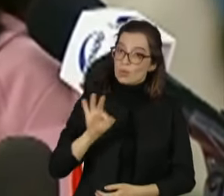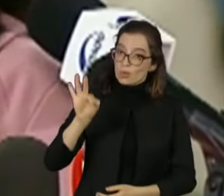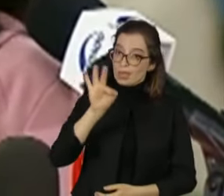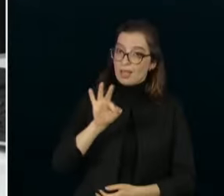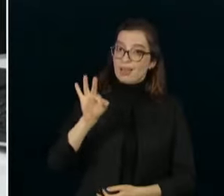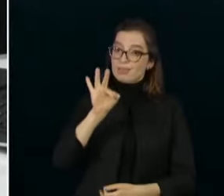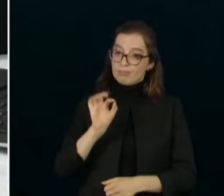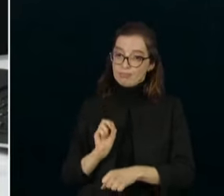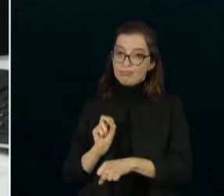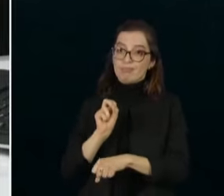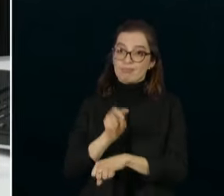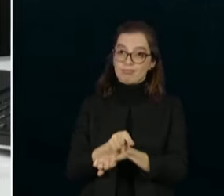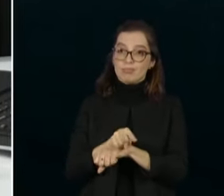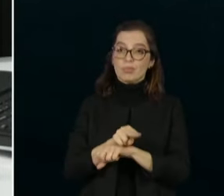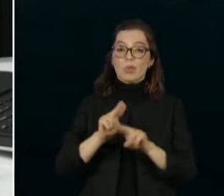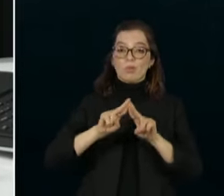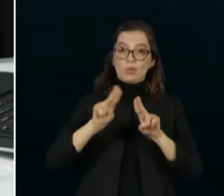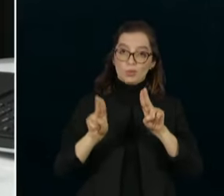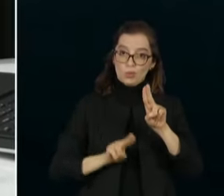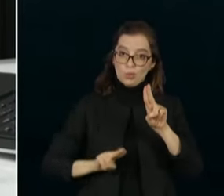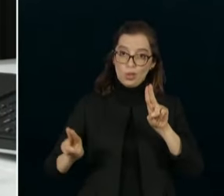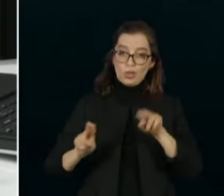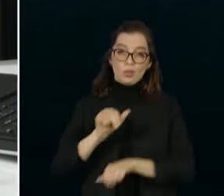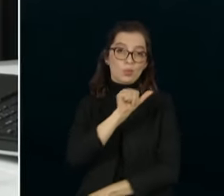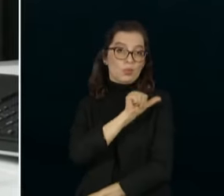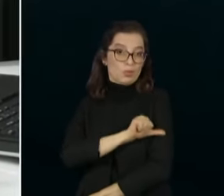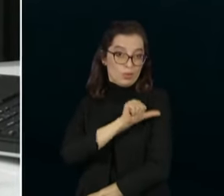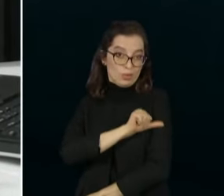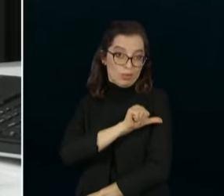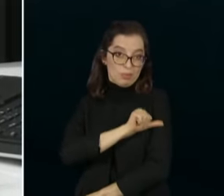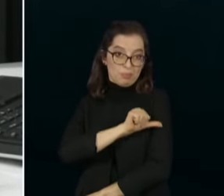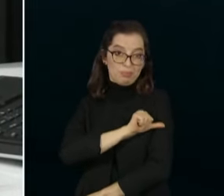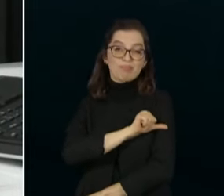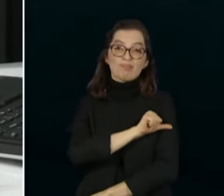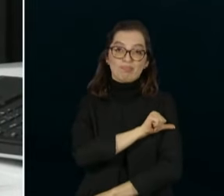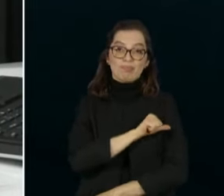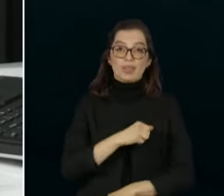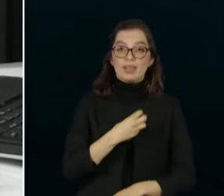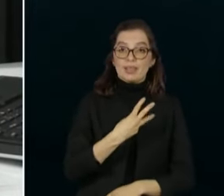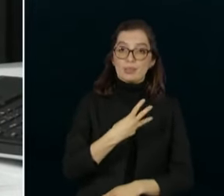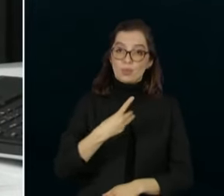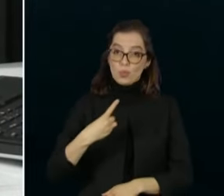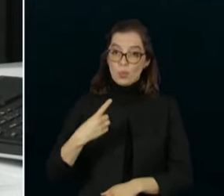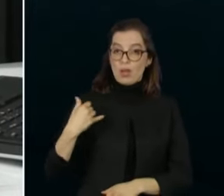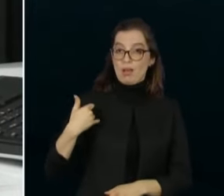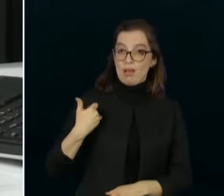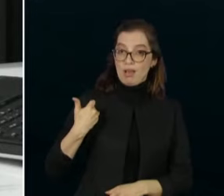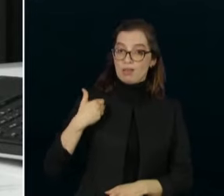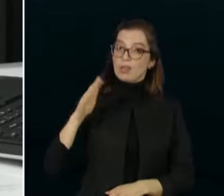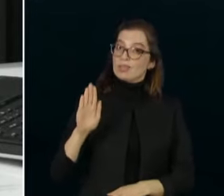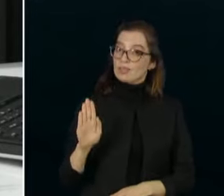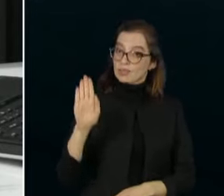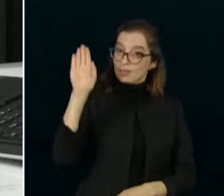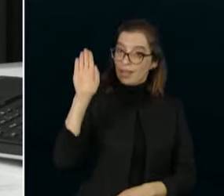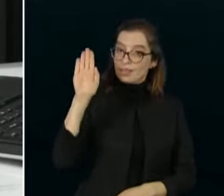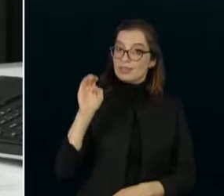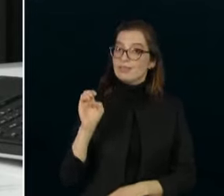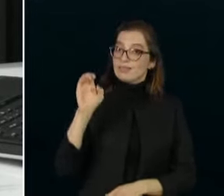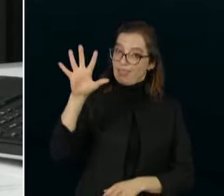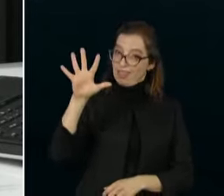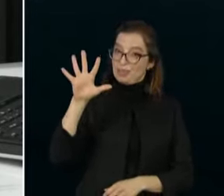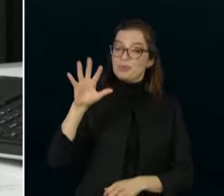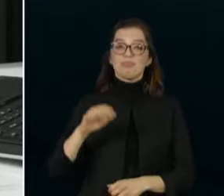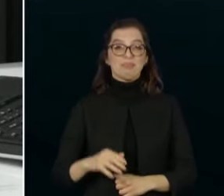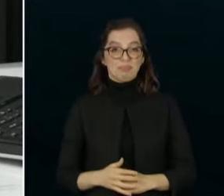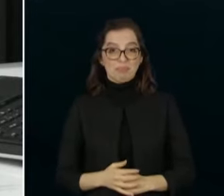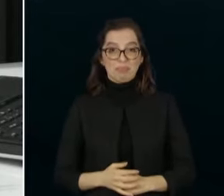do Rio de Janeiro. Em 2002, aos 31 anos, se elegeu deputada estadual. Foi a primeira mulher eleita prefeita de Três